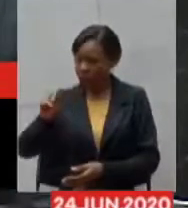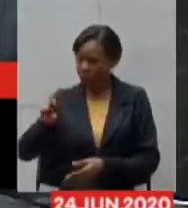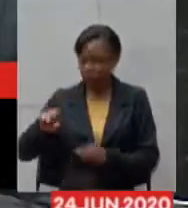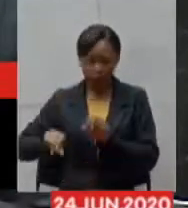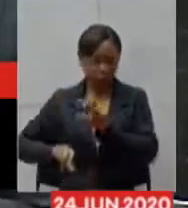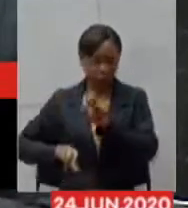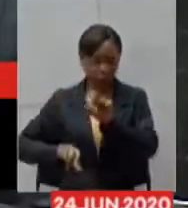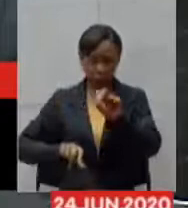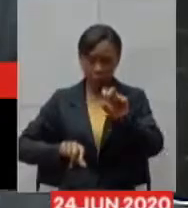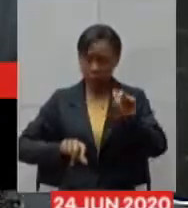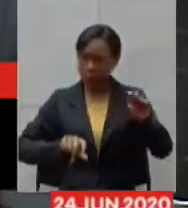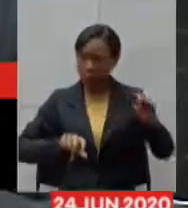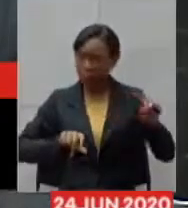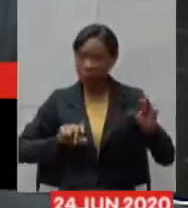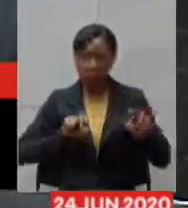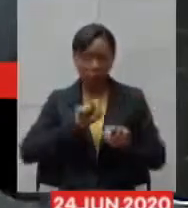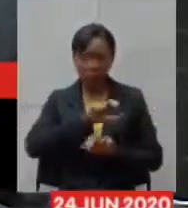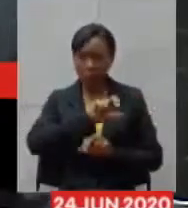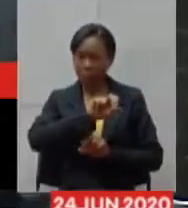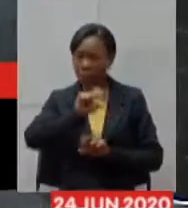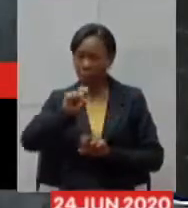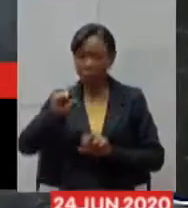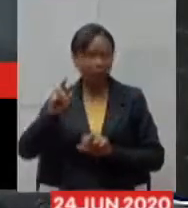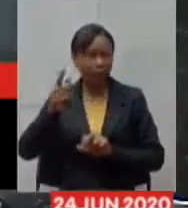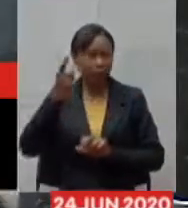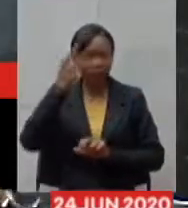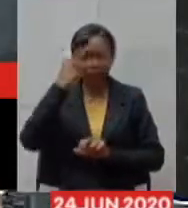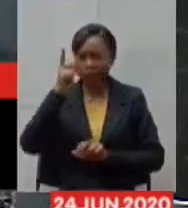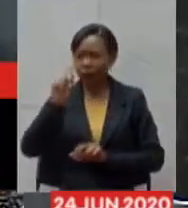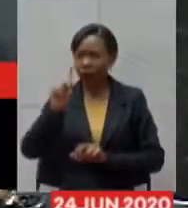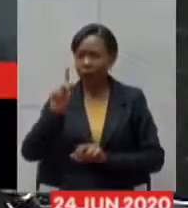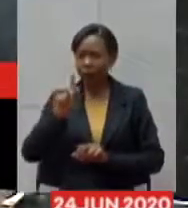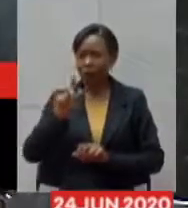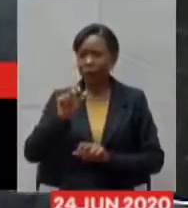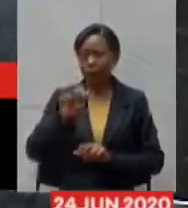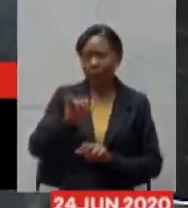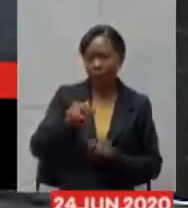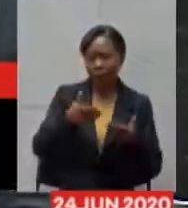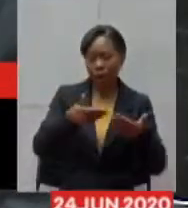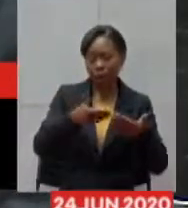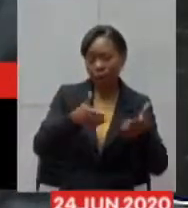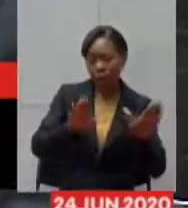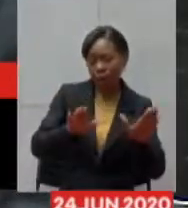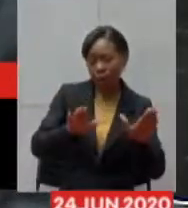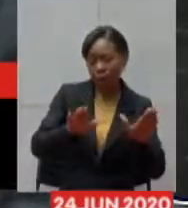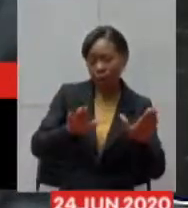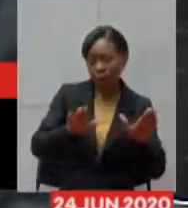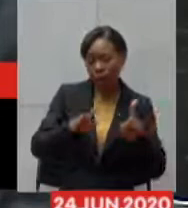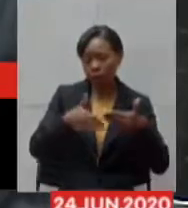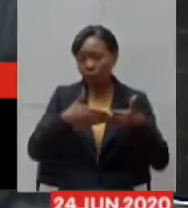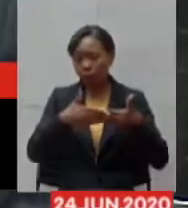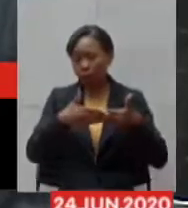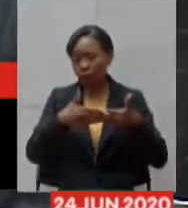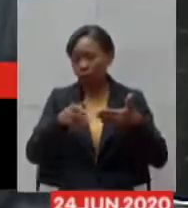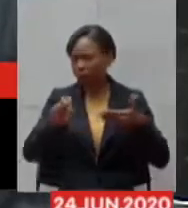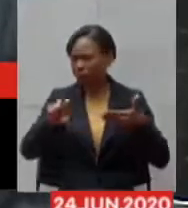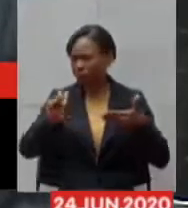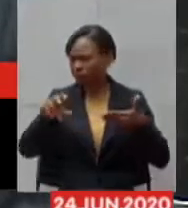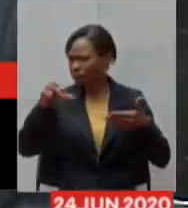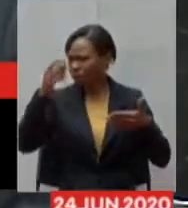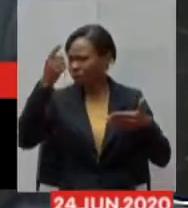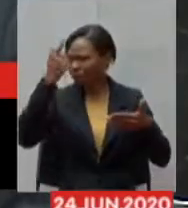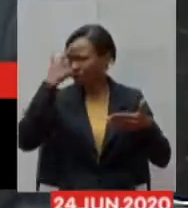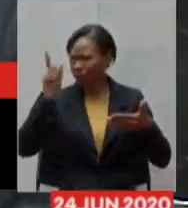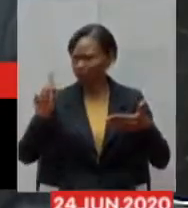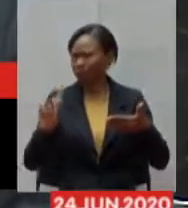tem essa ideia de vamos flexibilizar um pouco vamos tolerar um pouco ele tem um curso próprio e esse curso próprio do